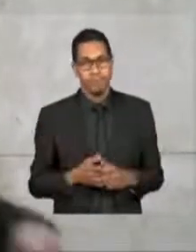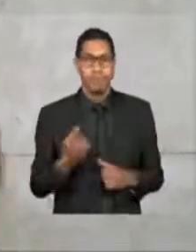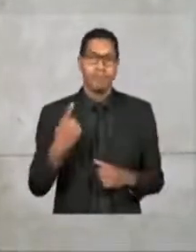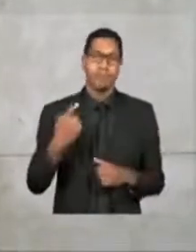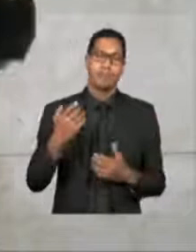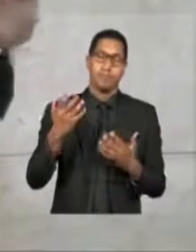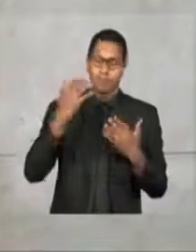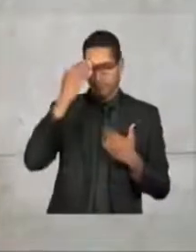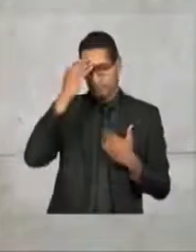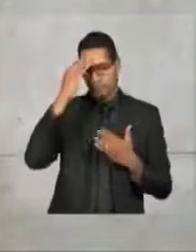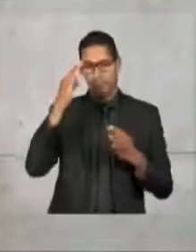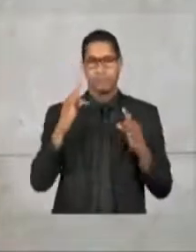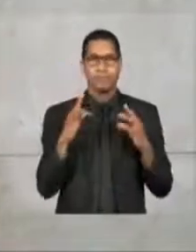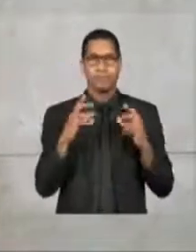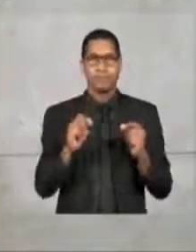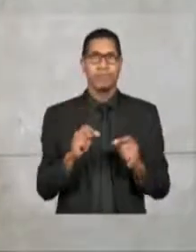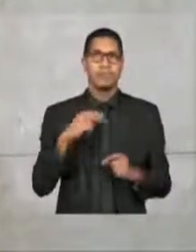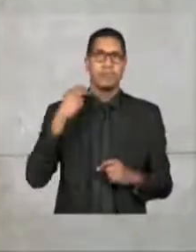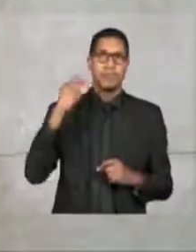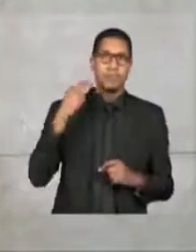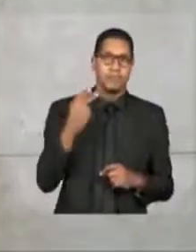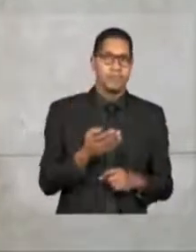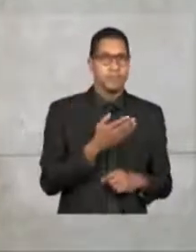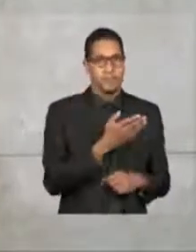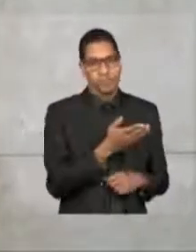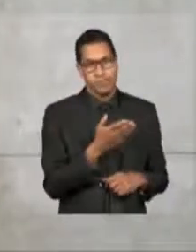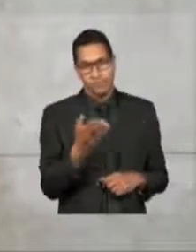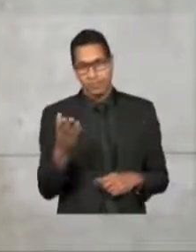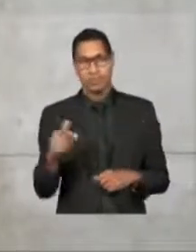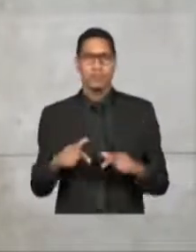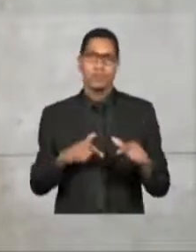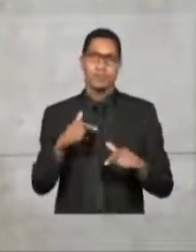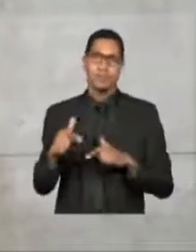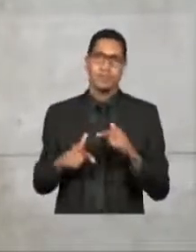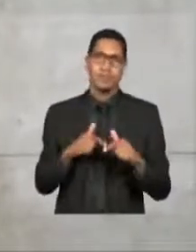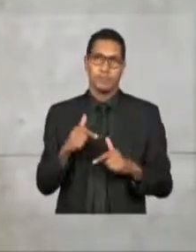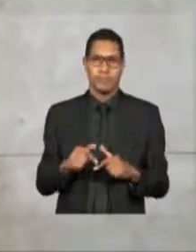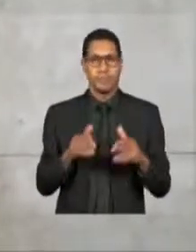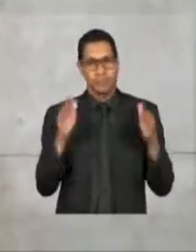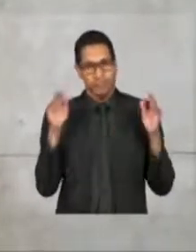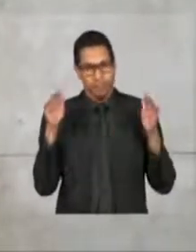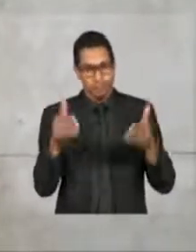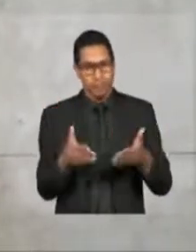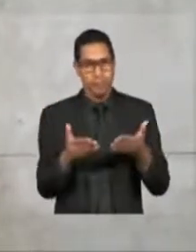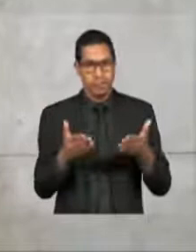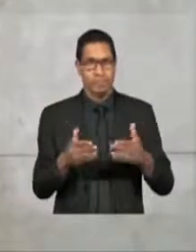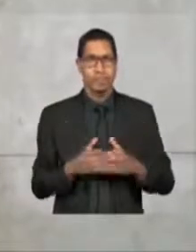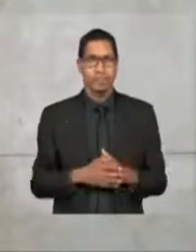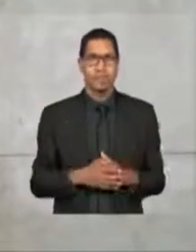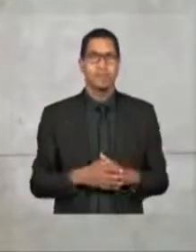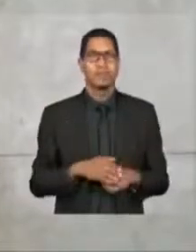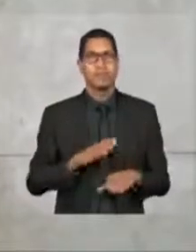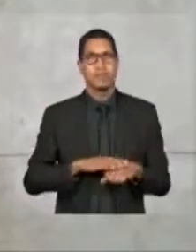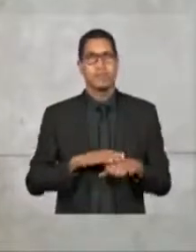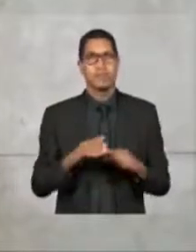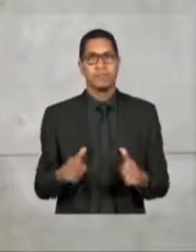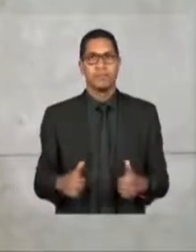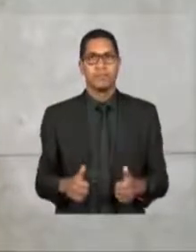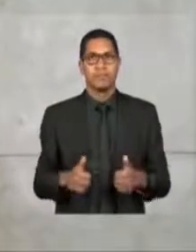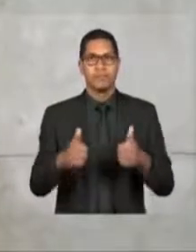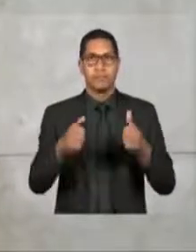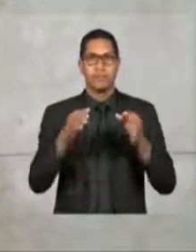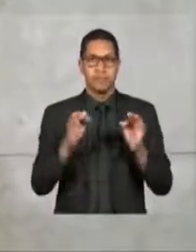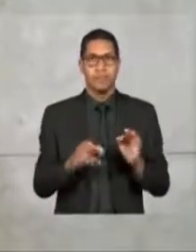agradecer a todos os vereadores que trabalharam nessa questão de estar melhorando